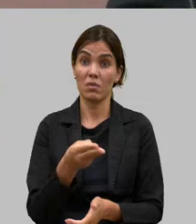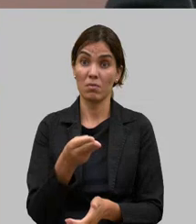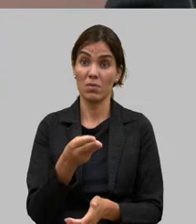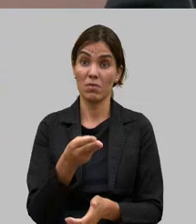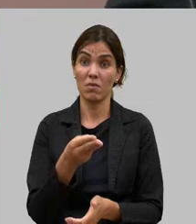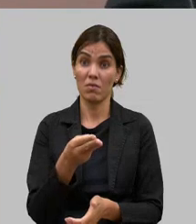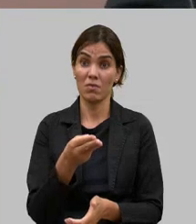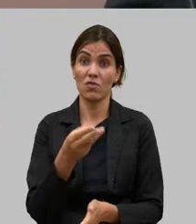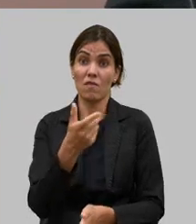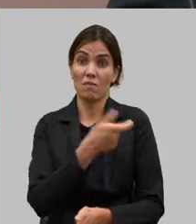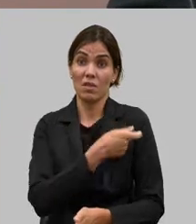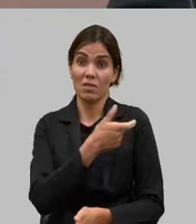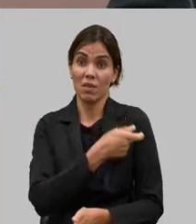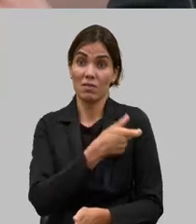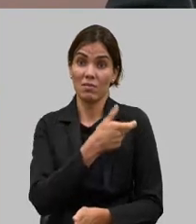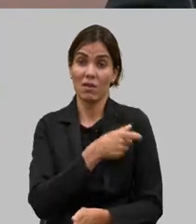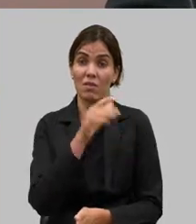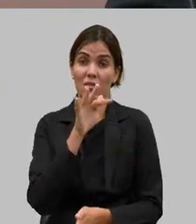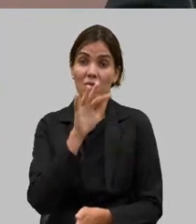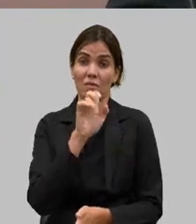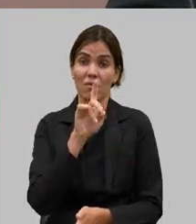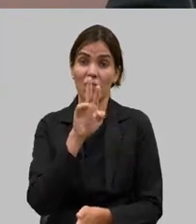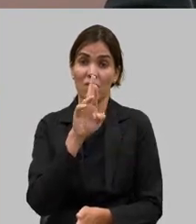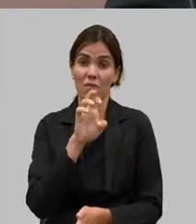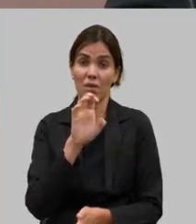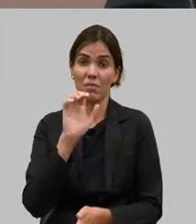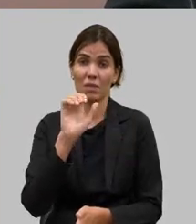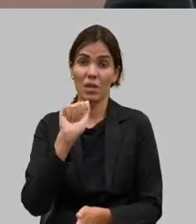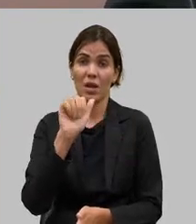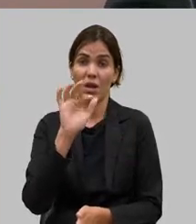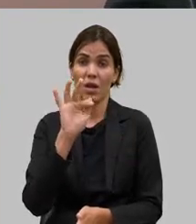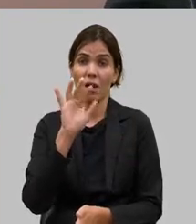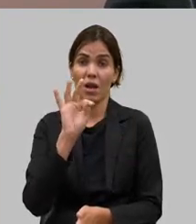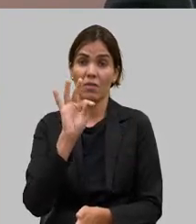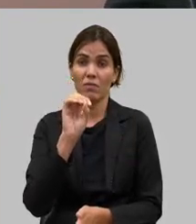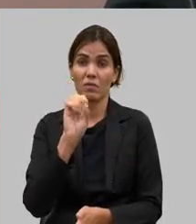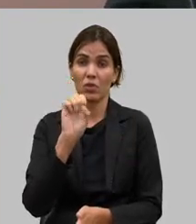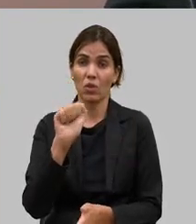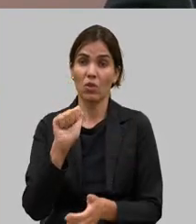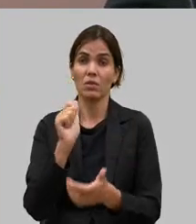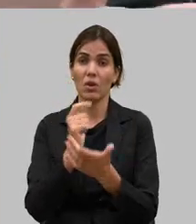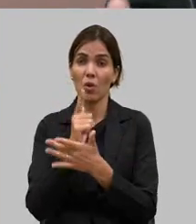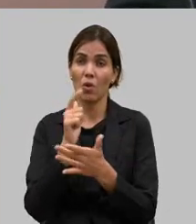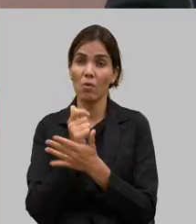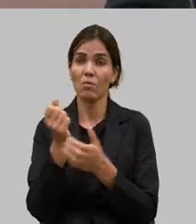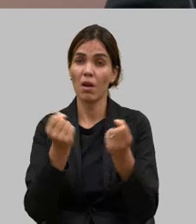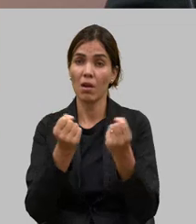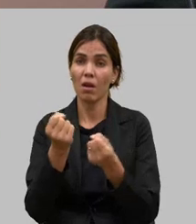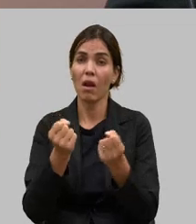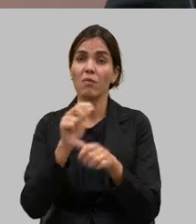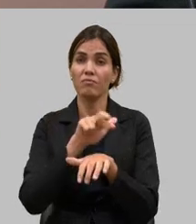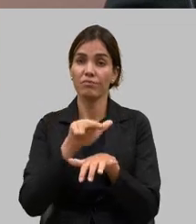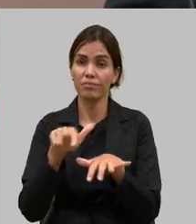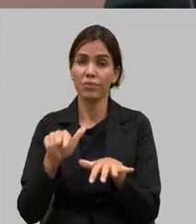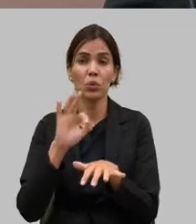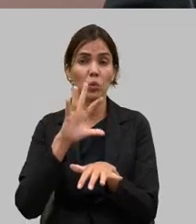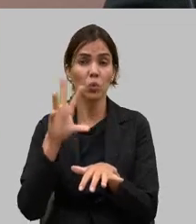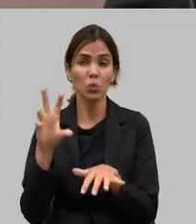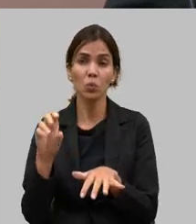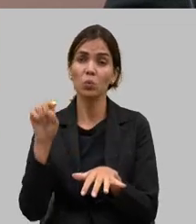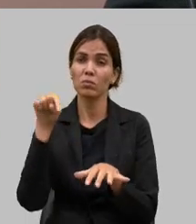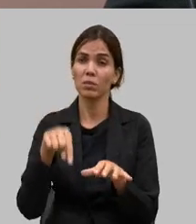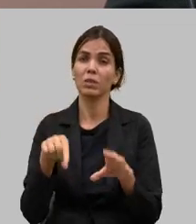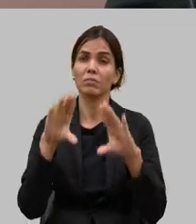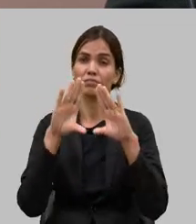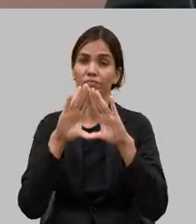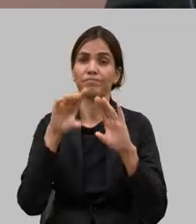estruturar o serviço de defesa fazer reforma nas unidades administrativas comprar veículos todo o recurso que passou aqui por essa casa então eu vejo